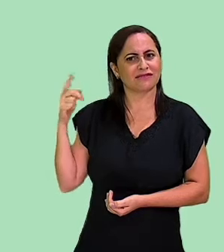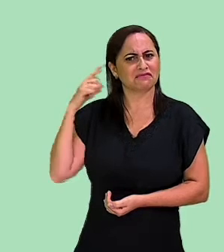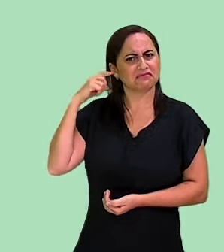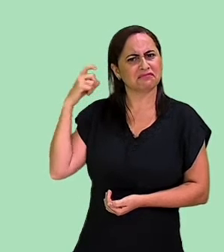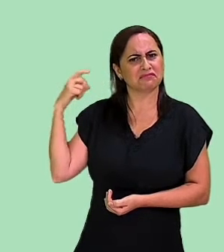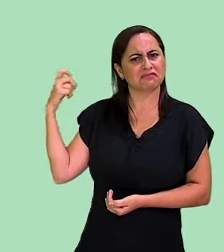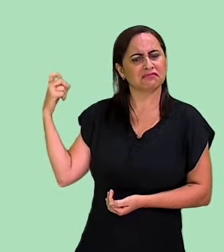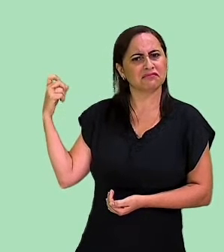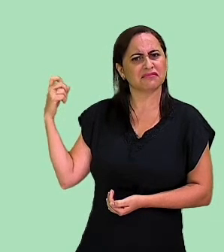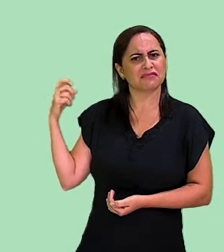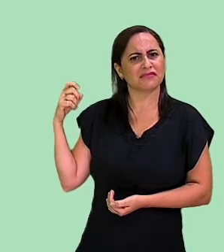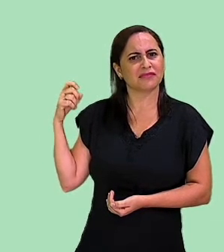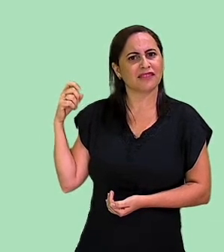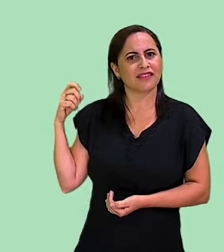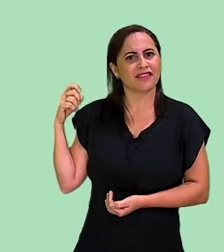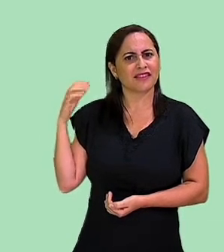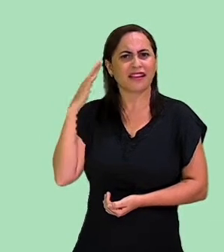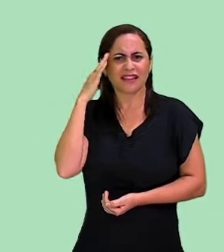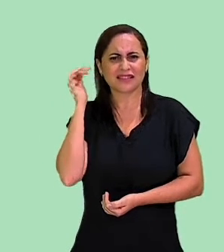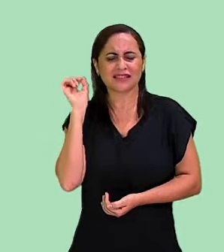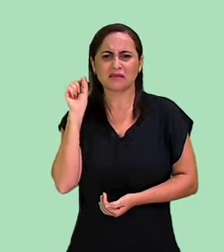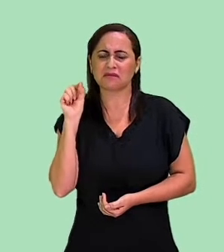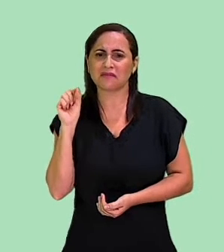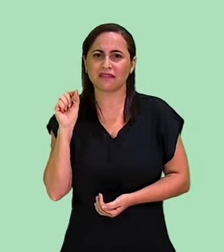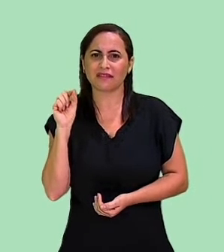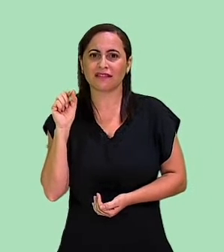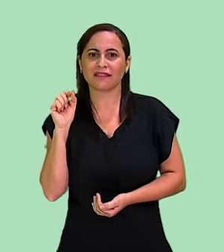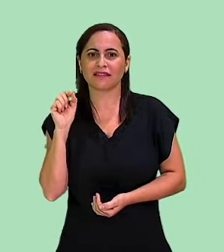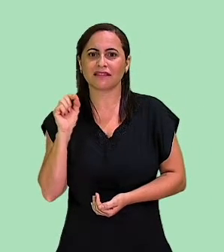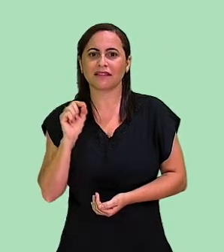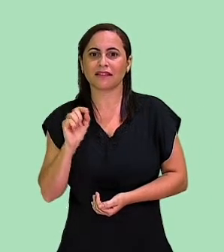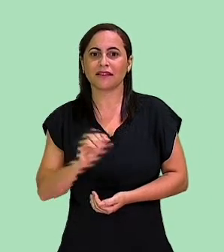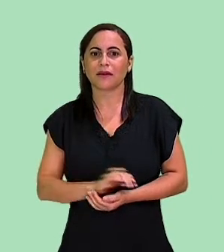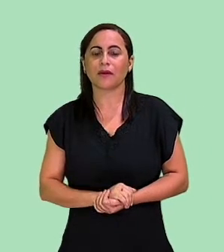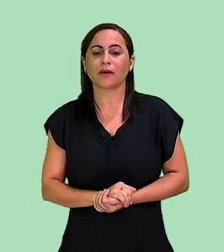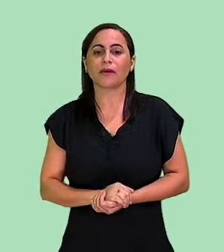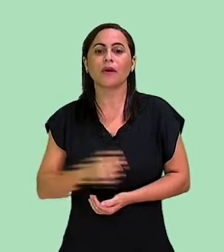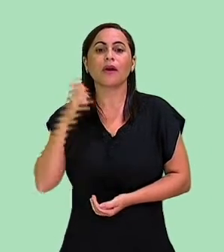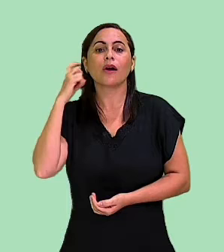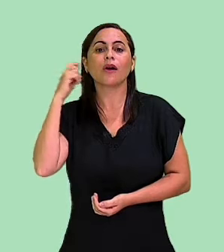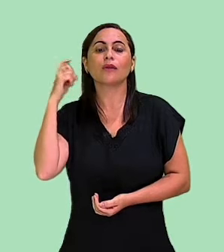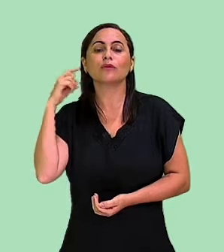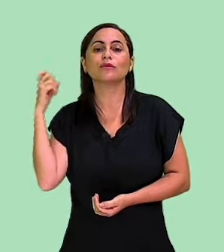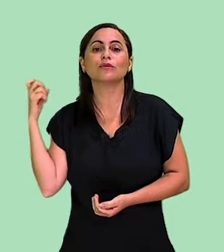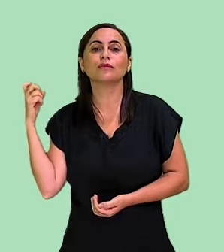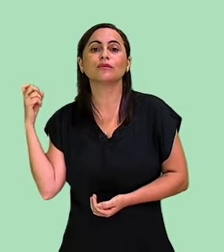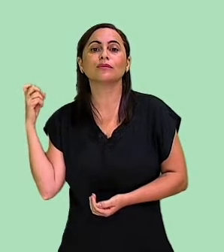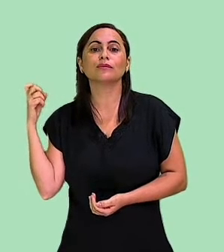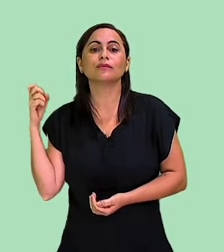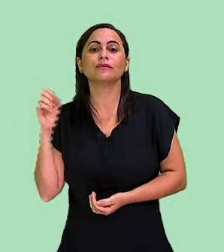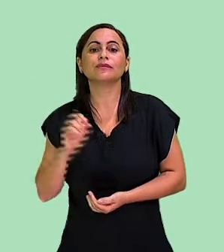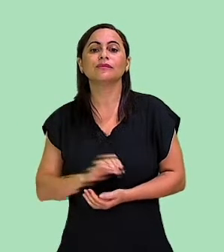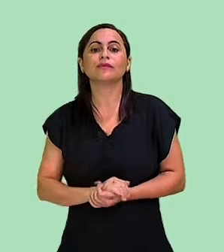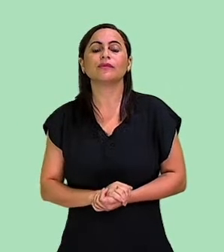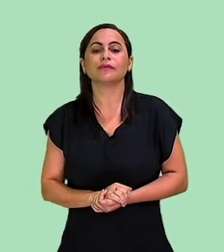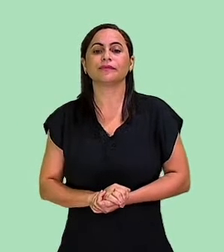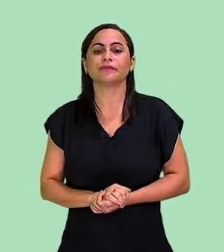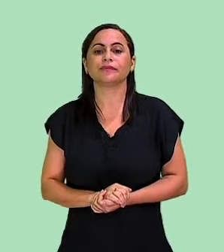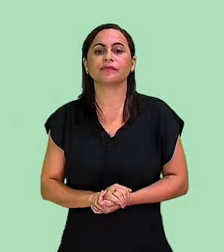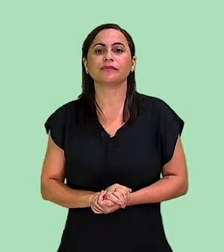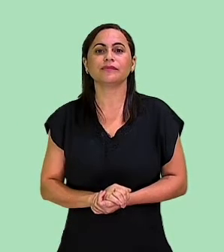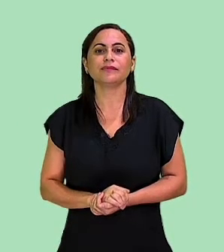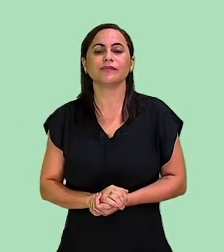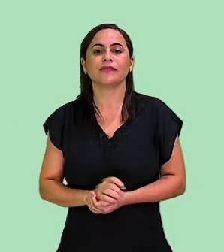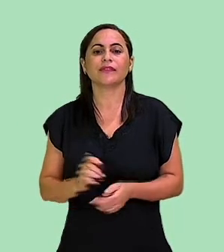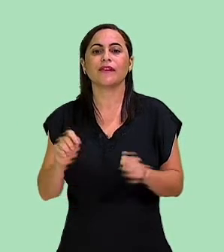Quem aí de casa descobriu? Este som É o som que faz Quando